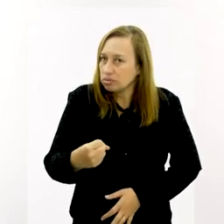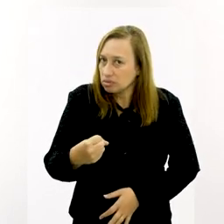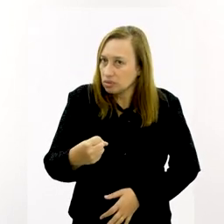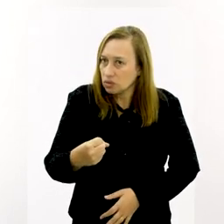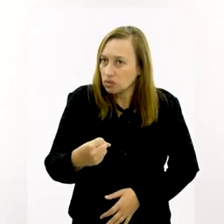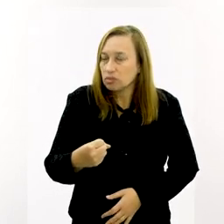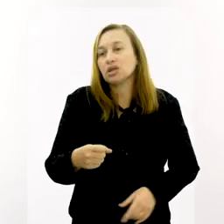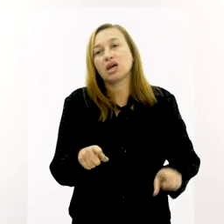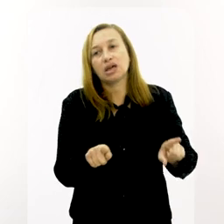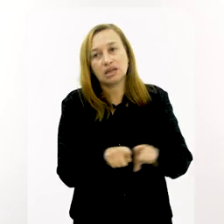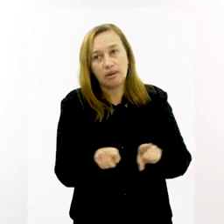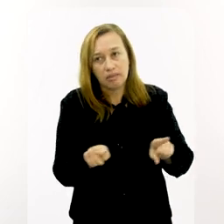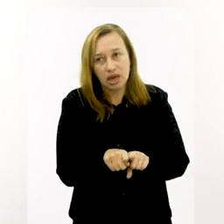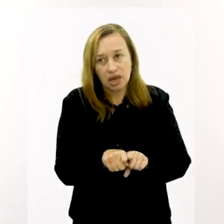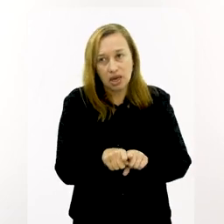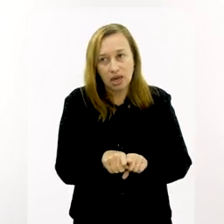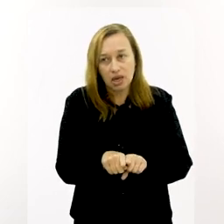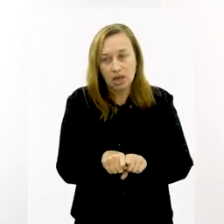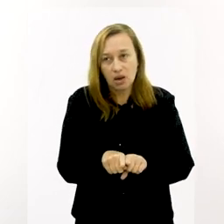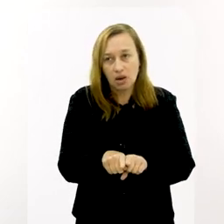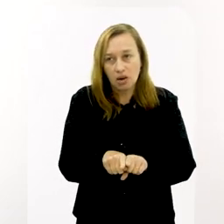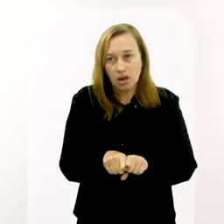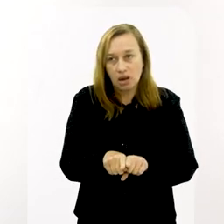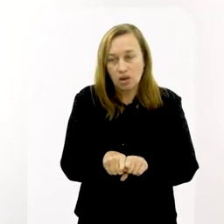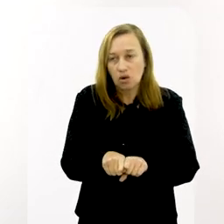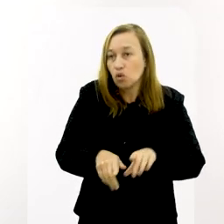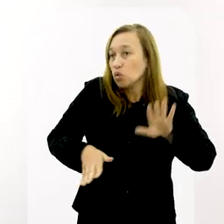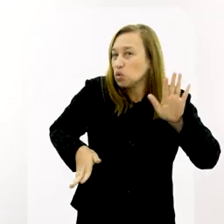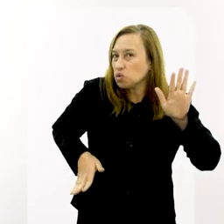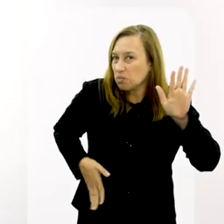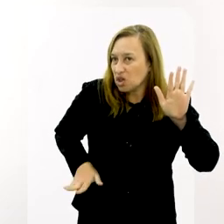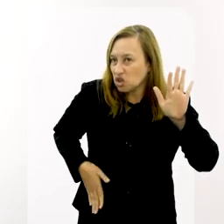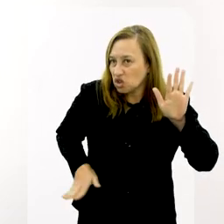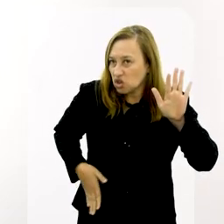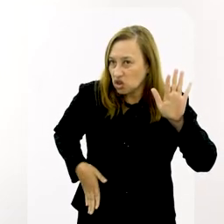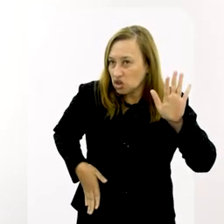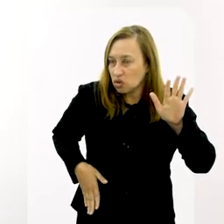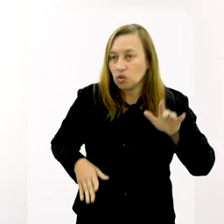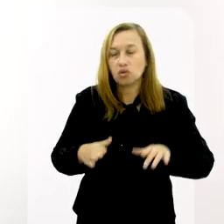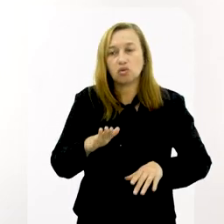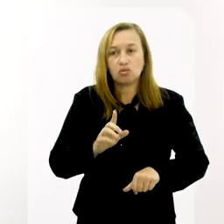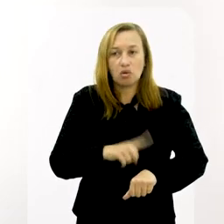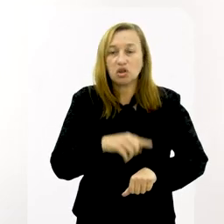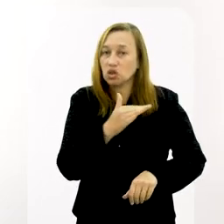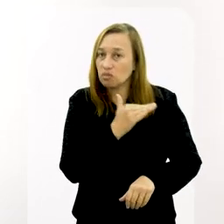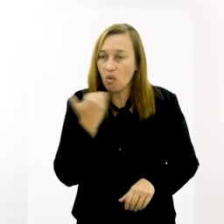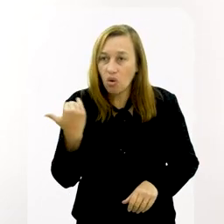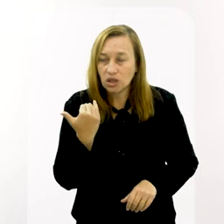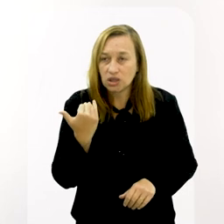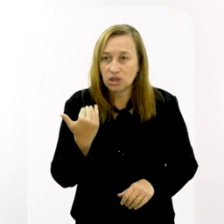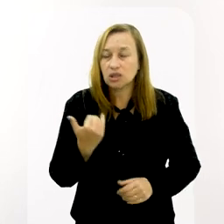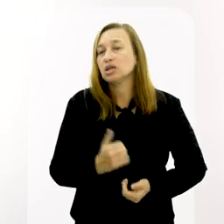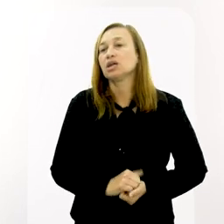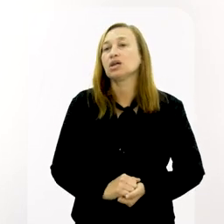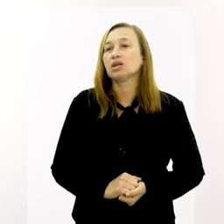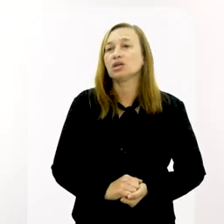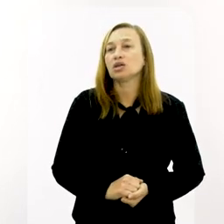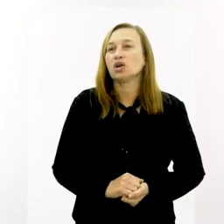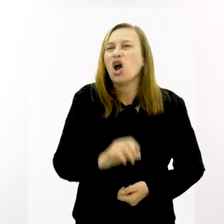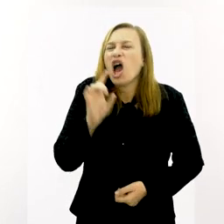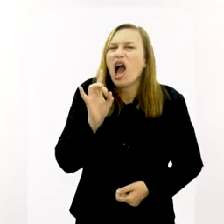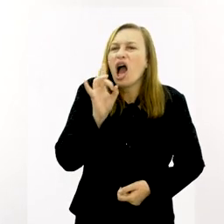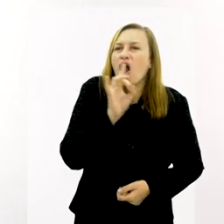suicídio, quanto principalmente aos bandidos, na hora que estão morrendo, pessoas, né?